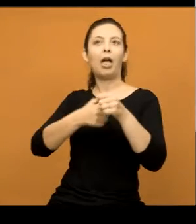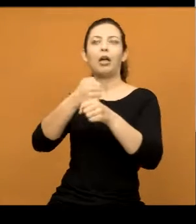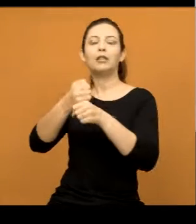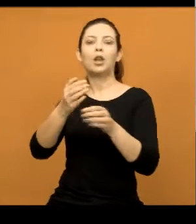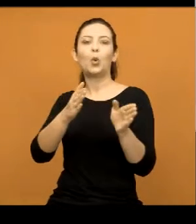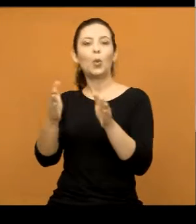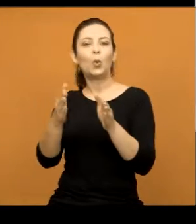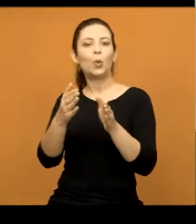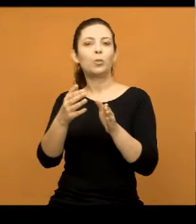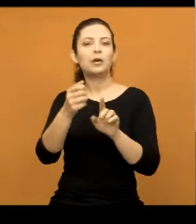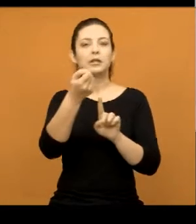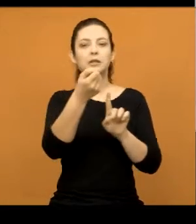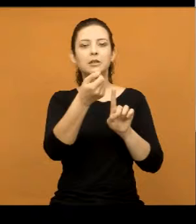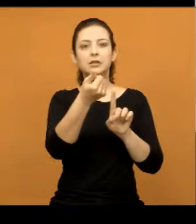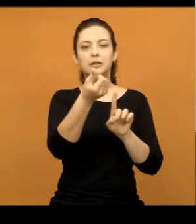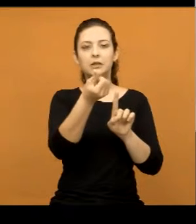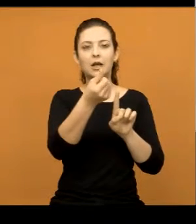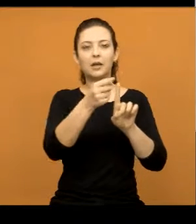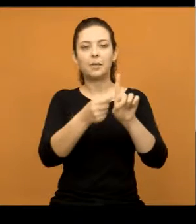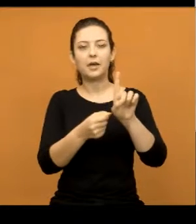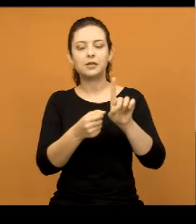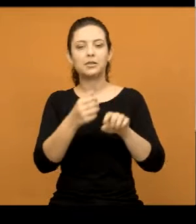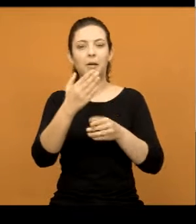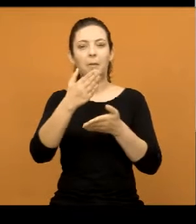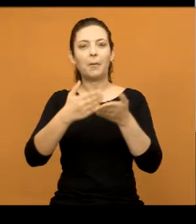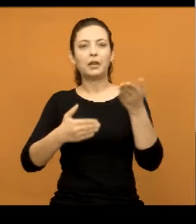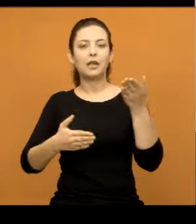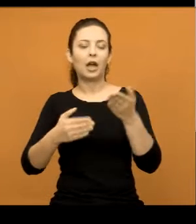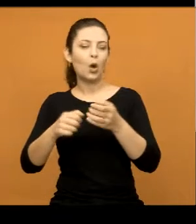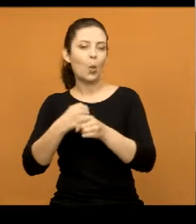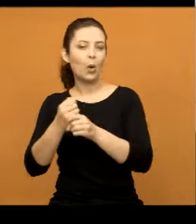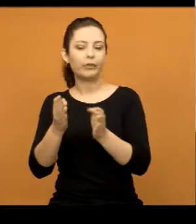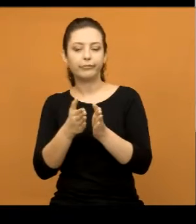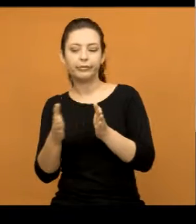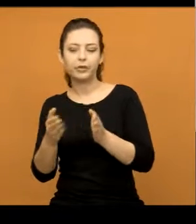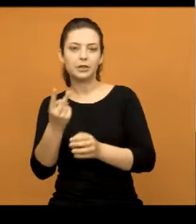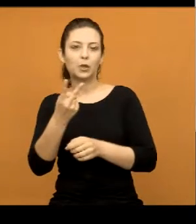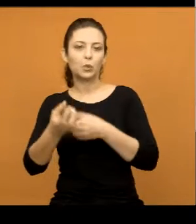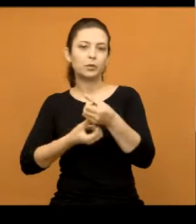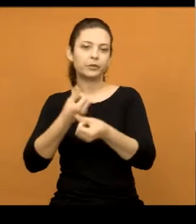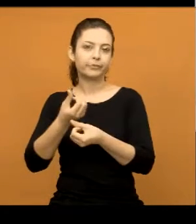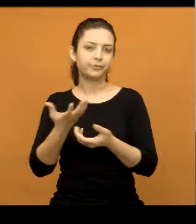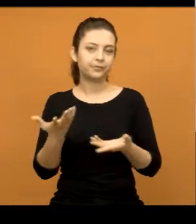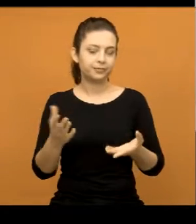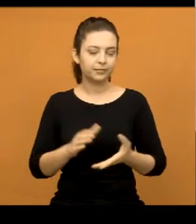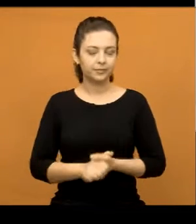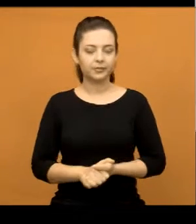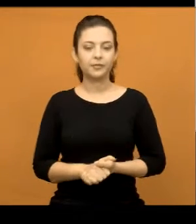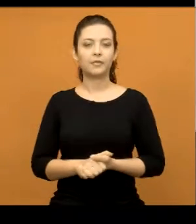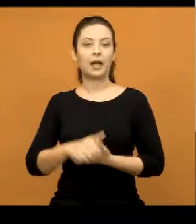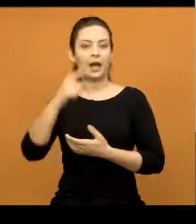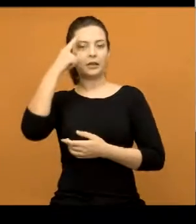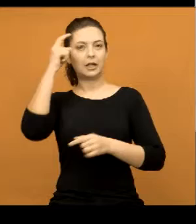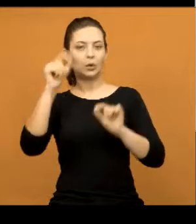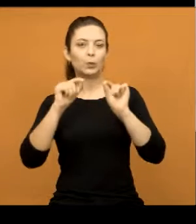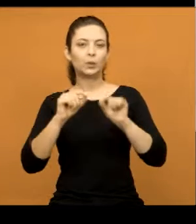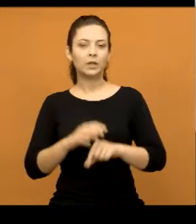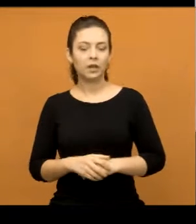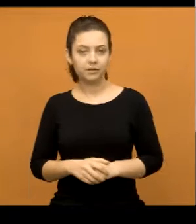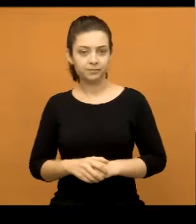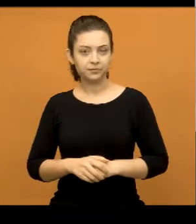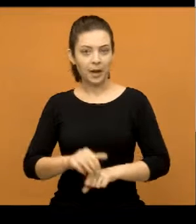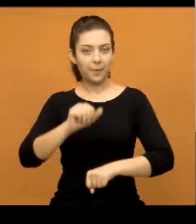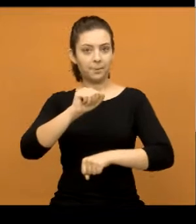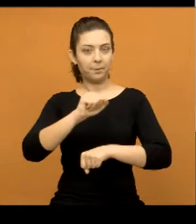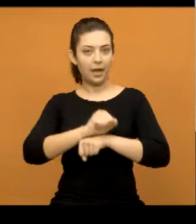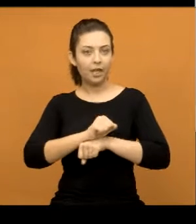durante seis meses, metade do ano. Mas, enfim, a gente fica na torcida para que isso aconteça, porque a ideia nossa é que a